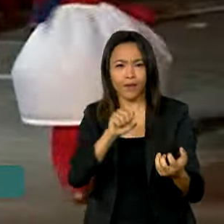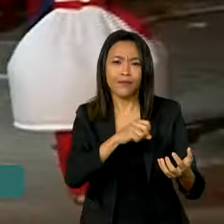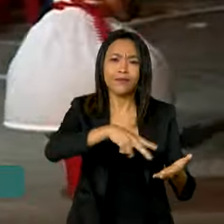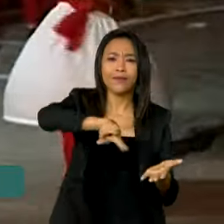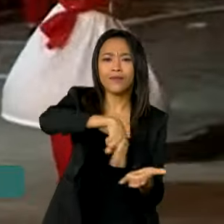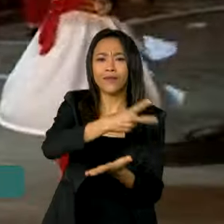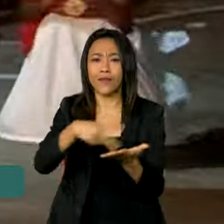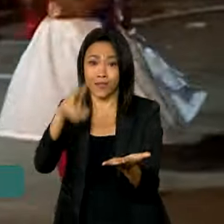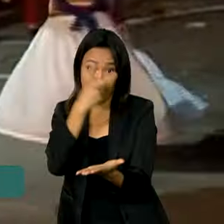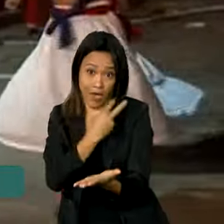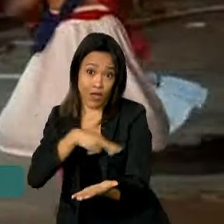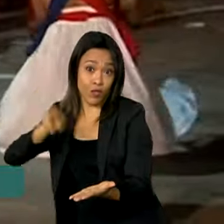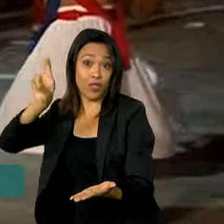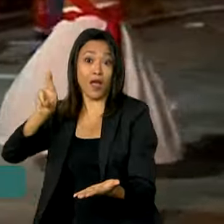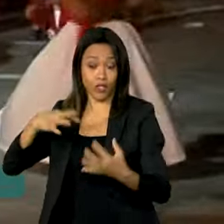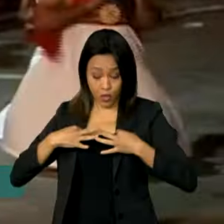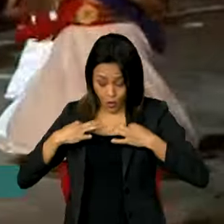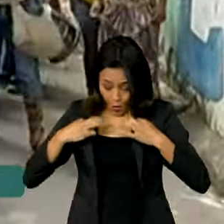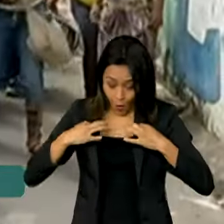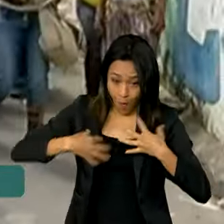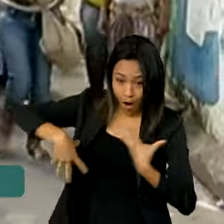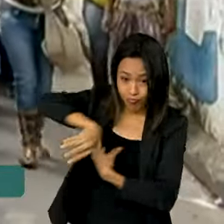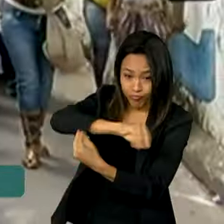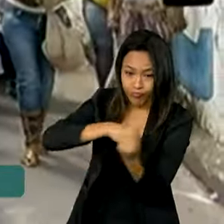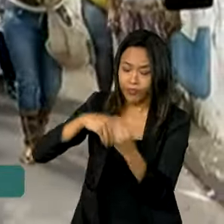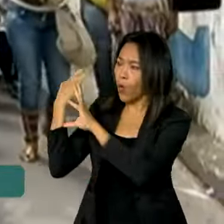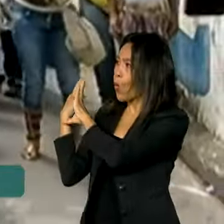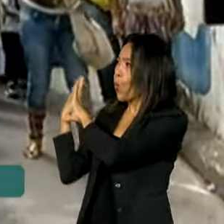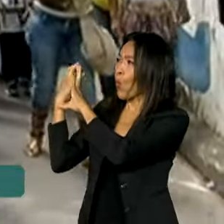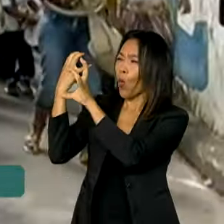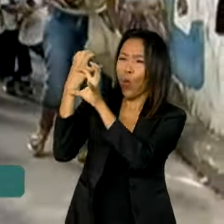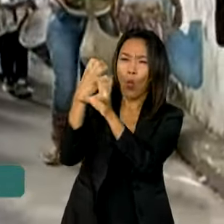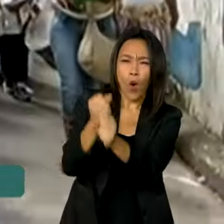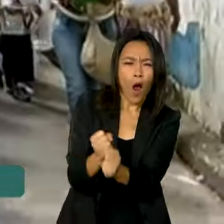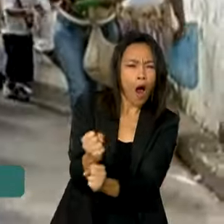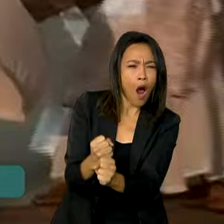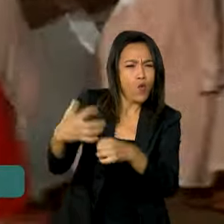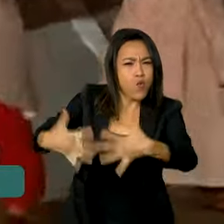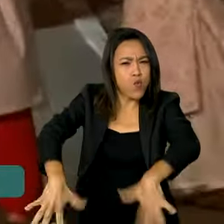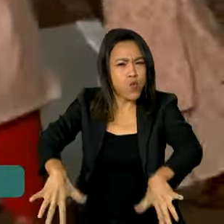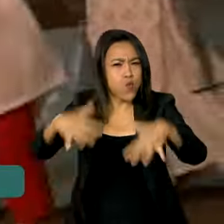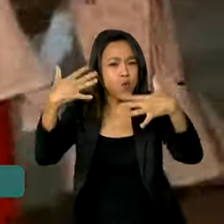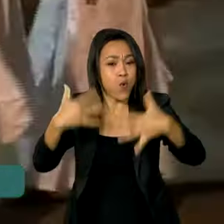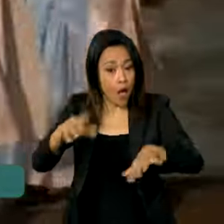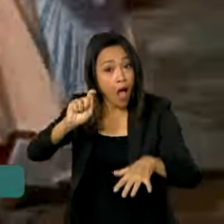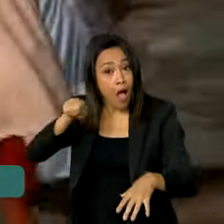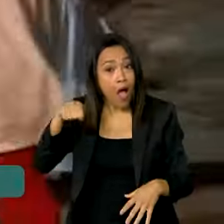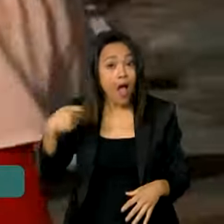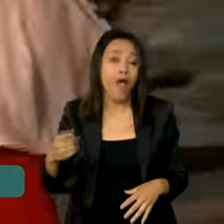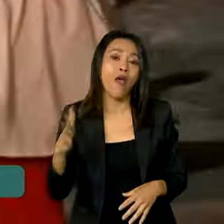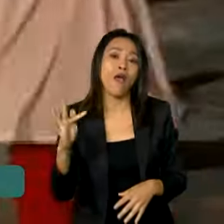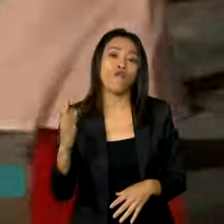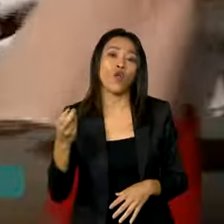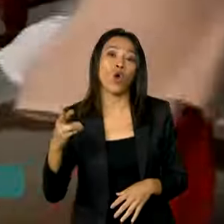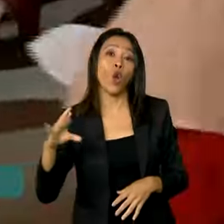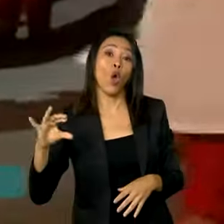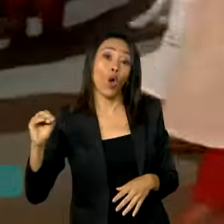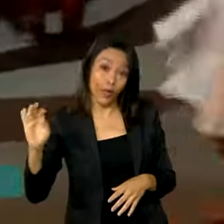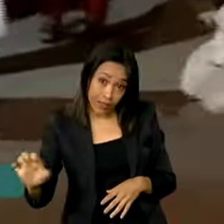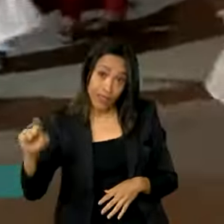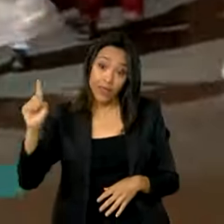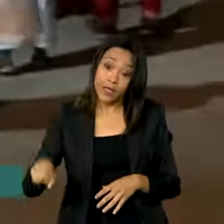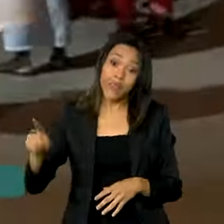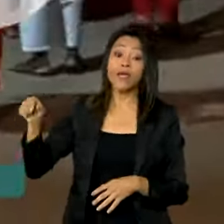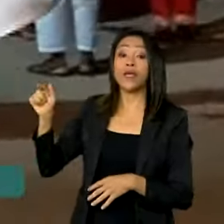vestimentas tradicionais. Ao longo de décadas, a manifestação cultural virou folclore e patrimônio brasileiro.